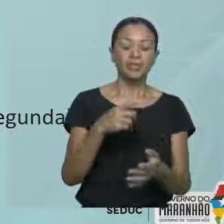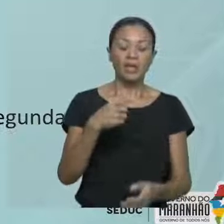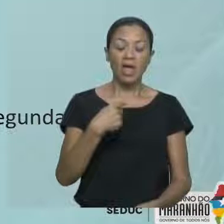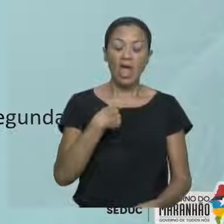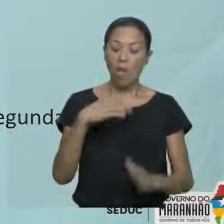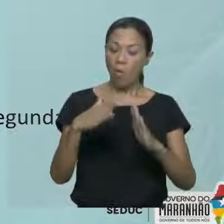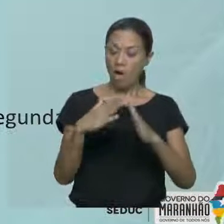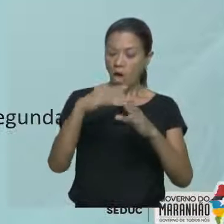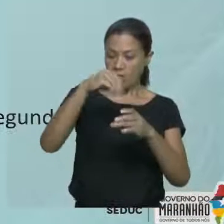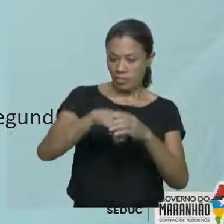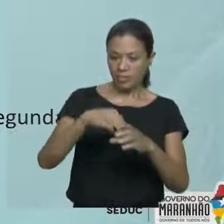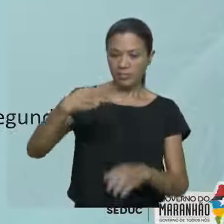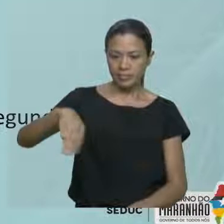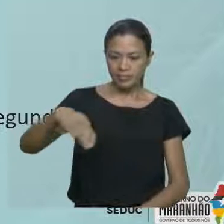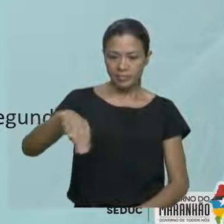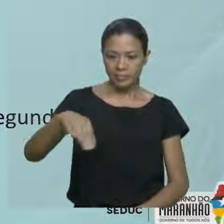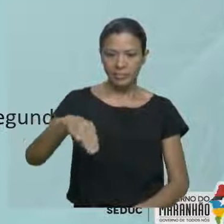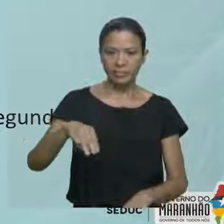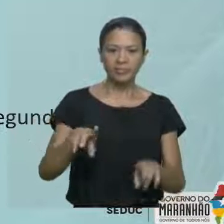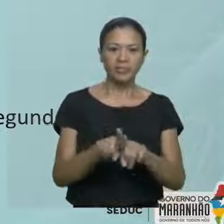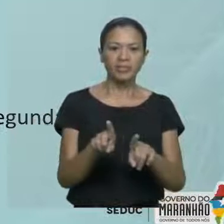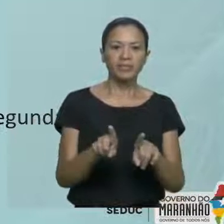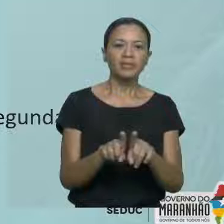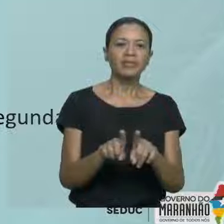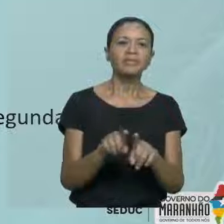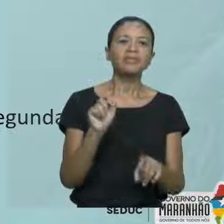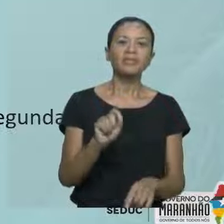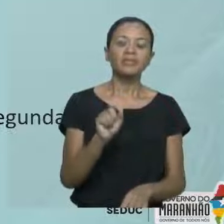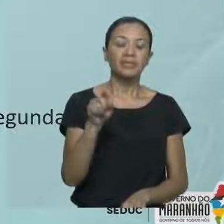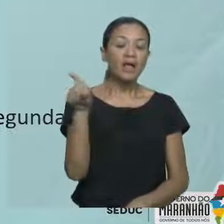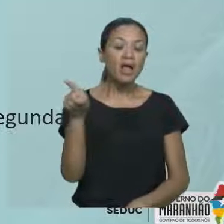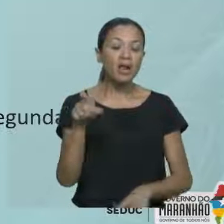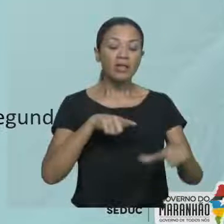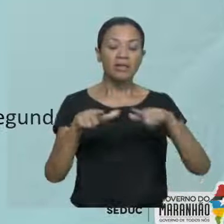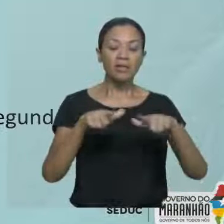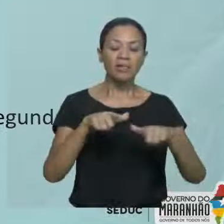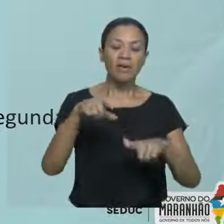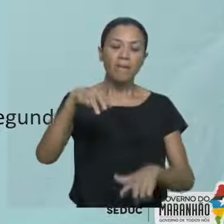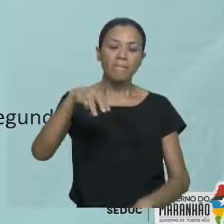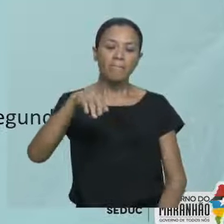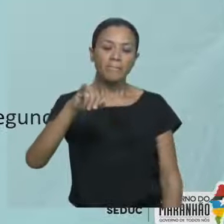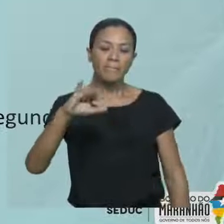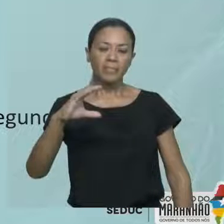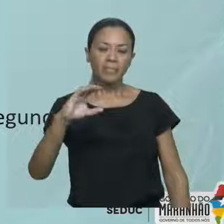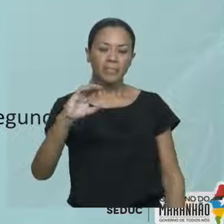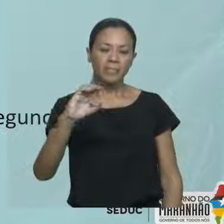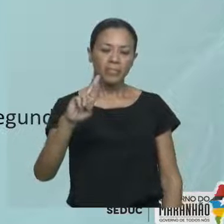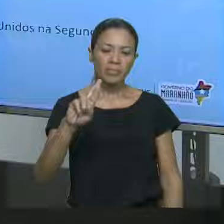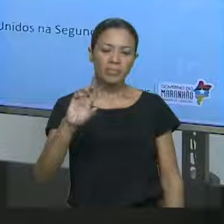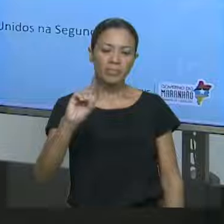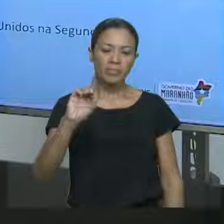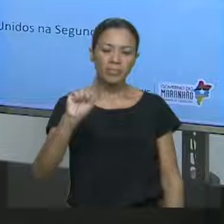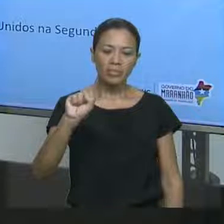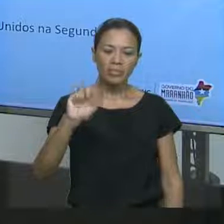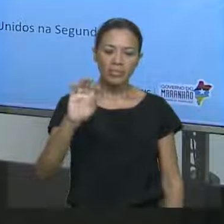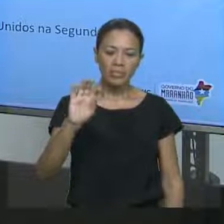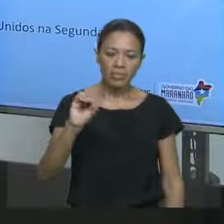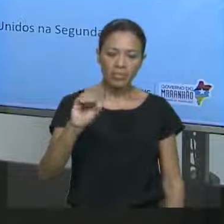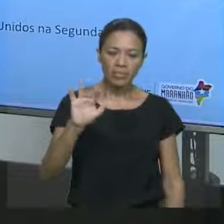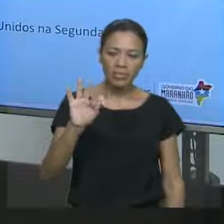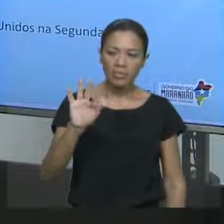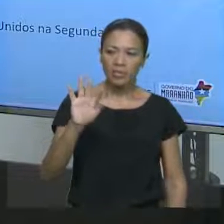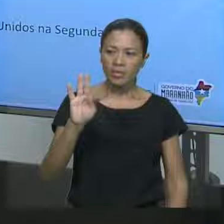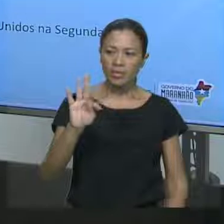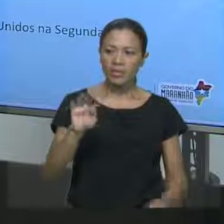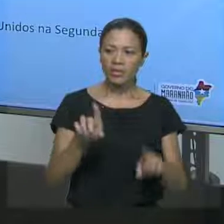Eu moro no Maranhão. He works at Microsoft. Ele trabalha na Microsoft. Então, aí nós temos vários exemplos no